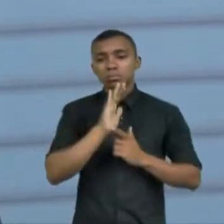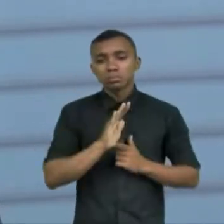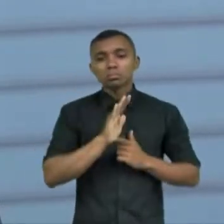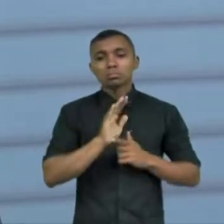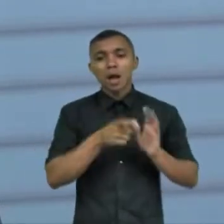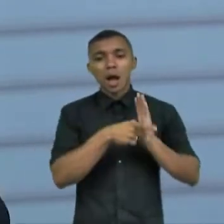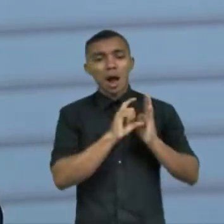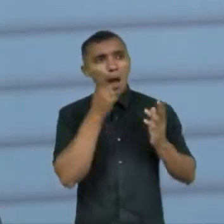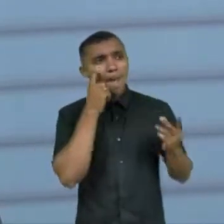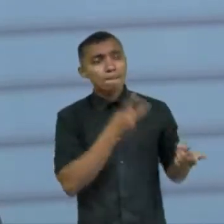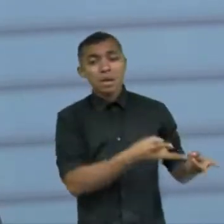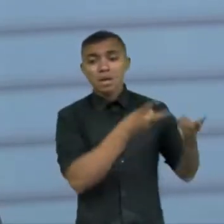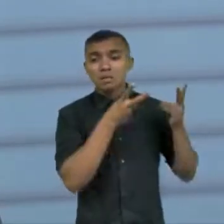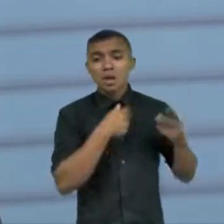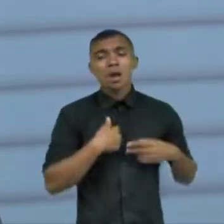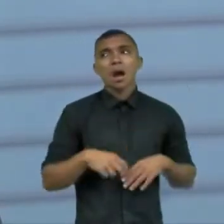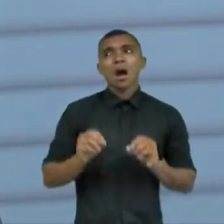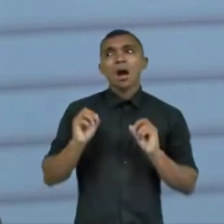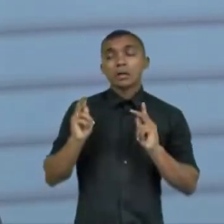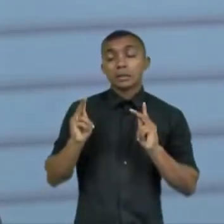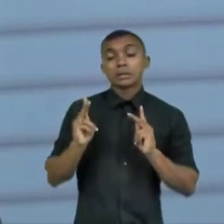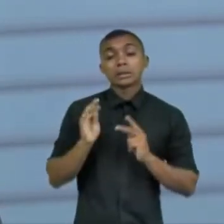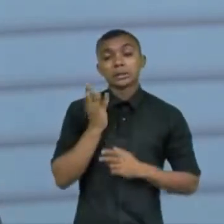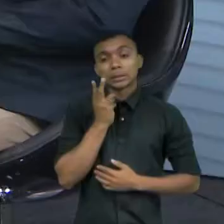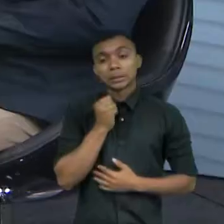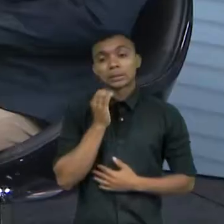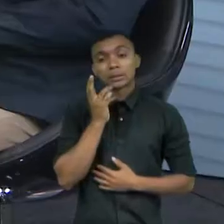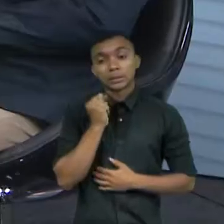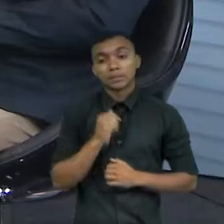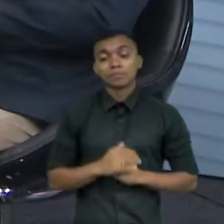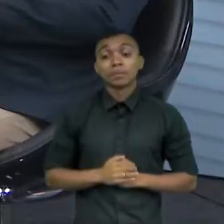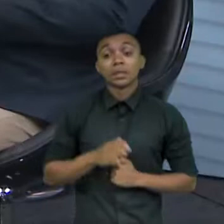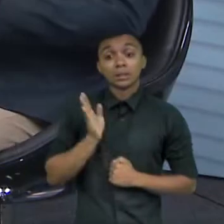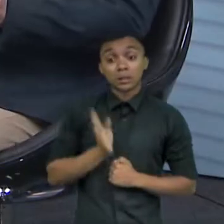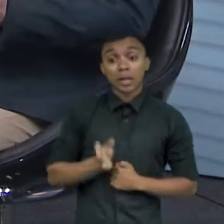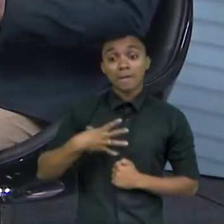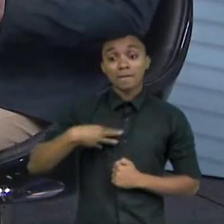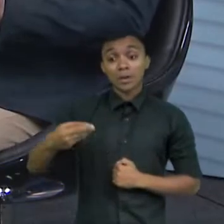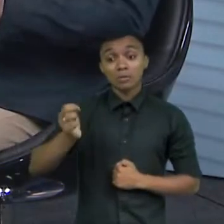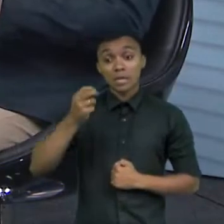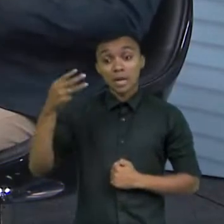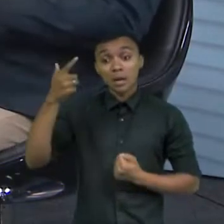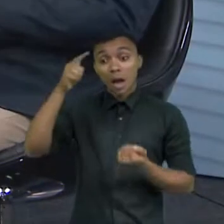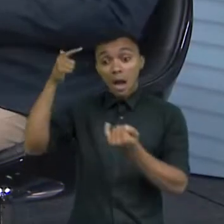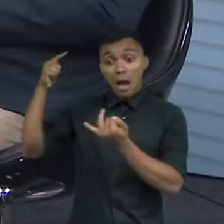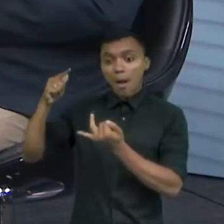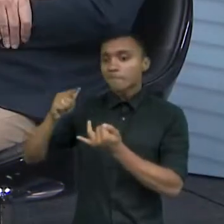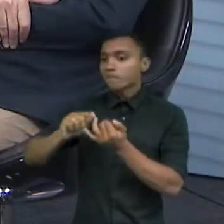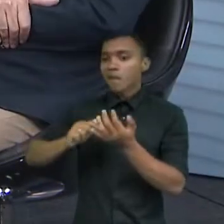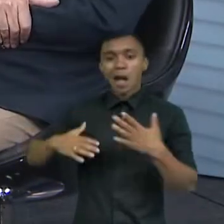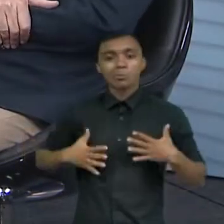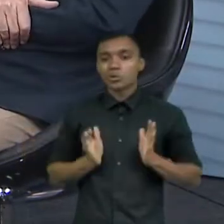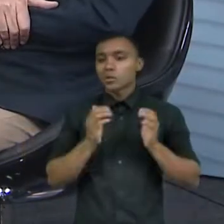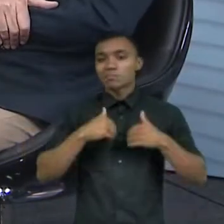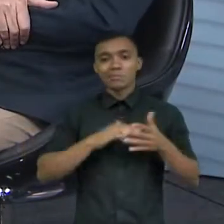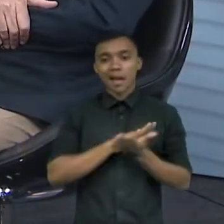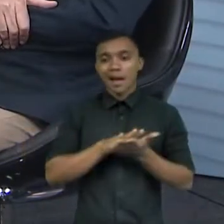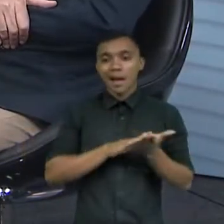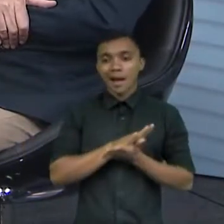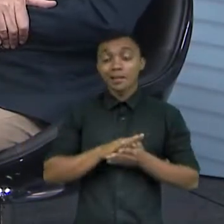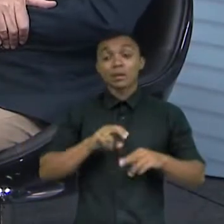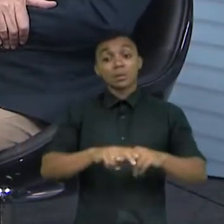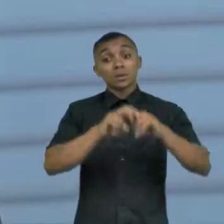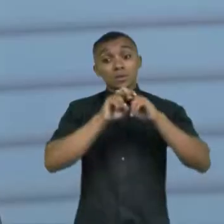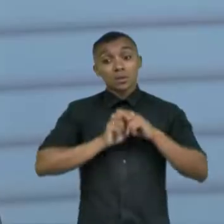observava e a partir daí começou ele teve 3 filhos de outro casamento nenhum autista não e aí depois